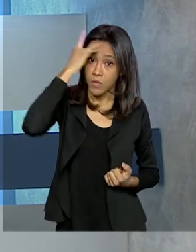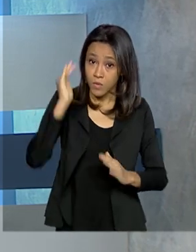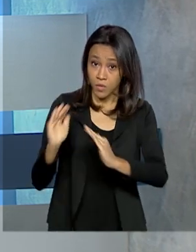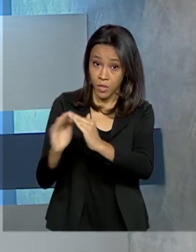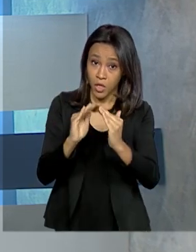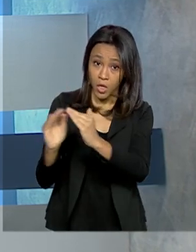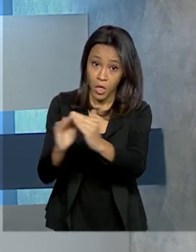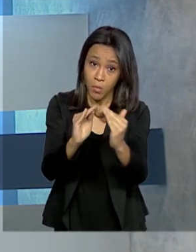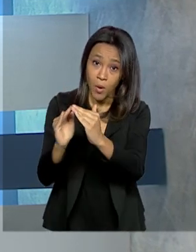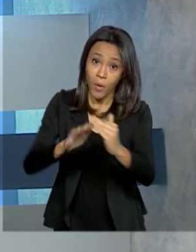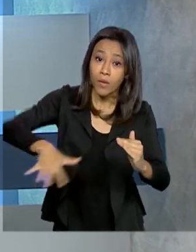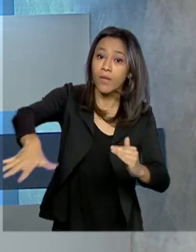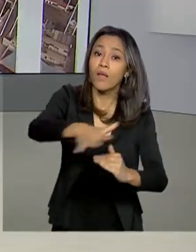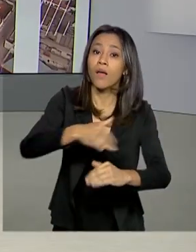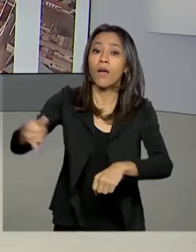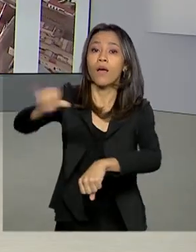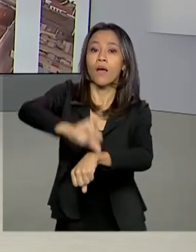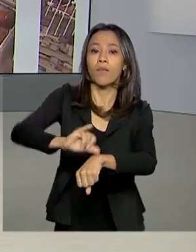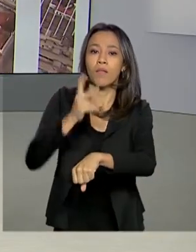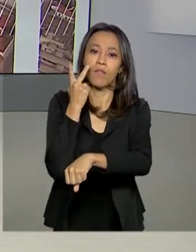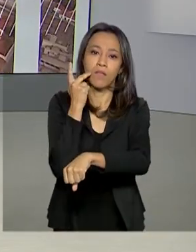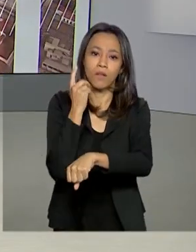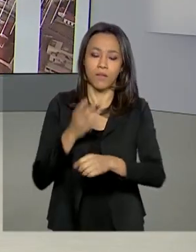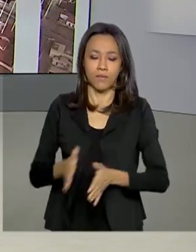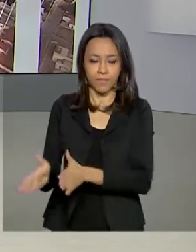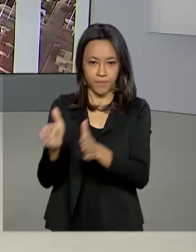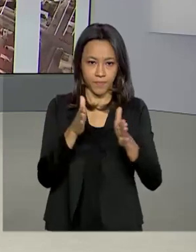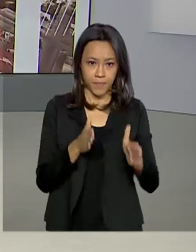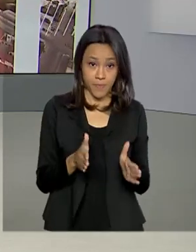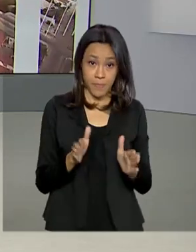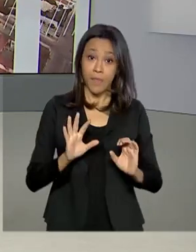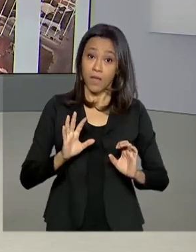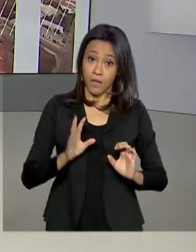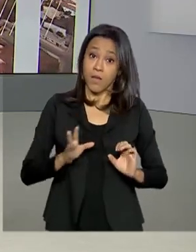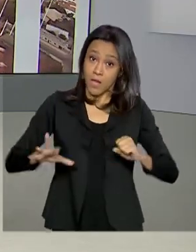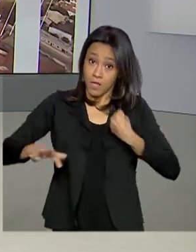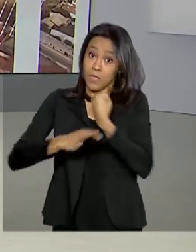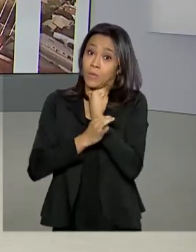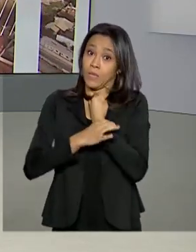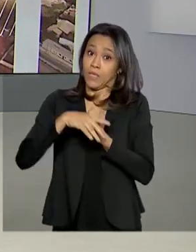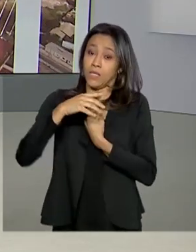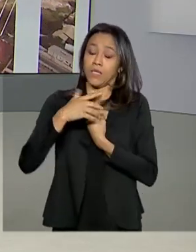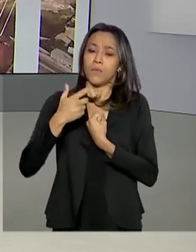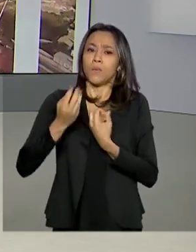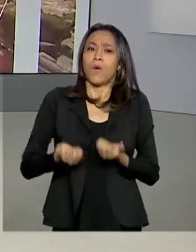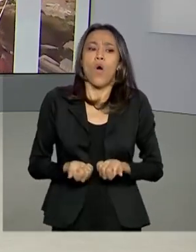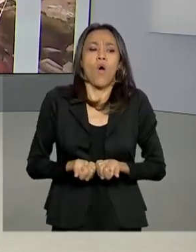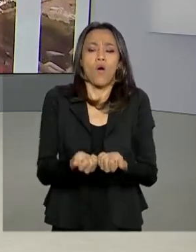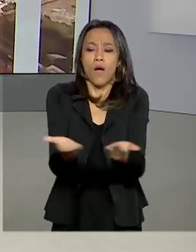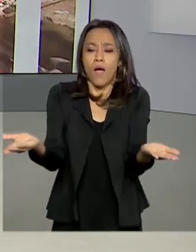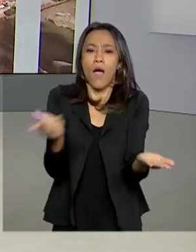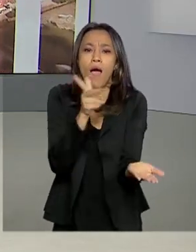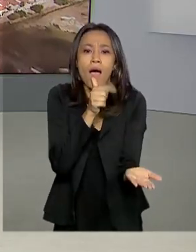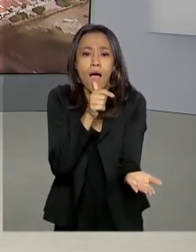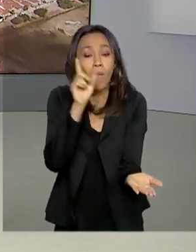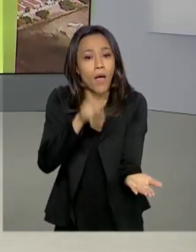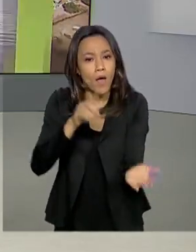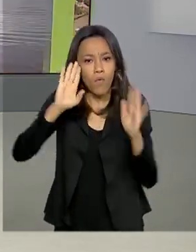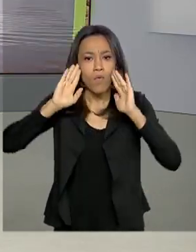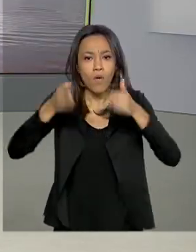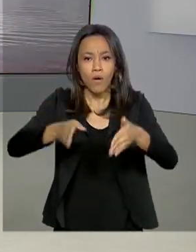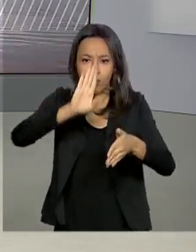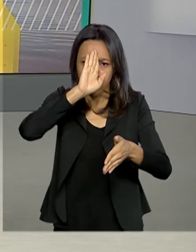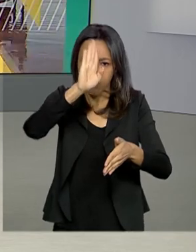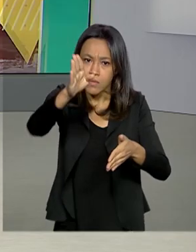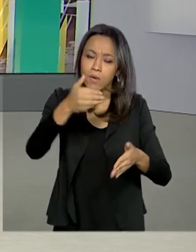metropolitana de Fortaleza. E a segurança hídrica no Nordeste é uma das prioridades do governo, segundo o ministro